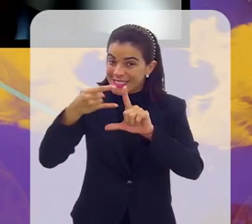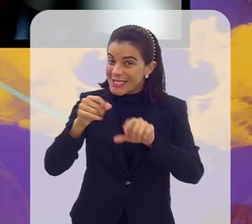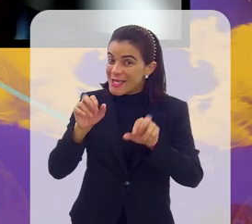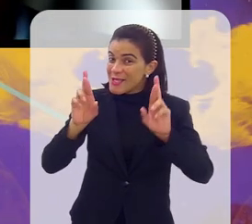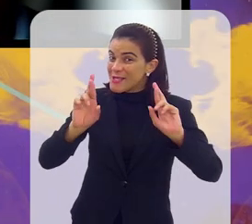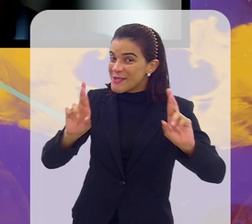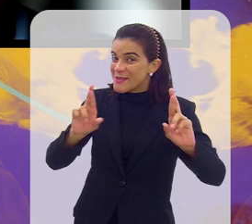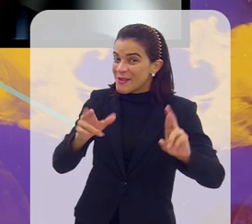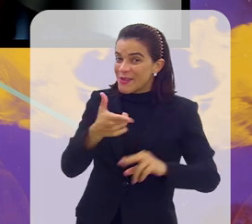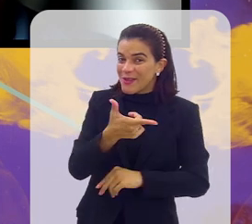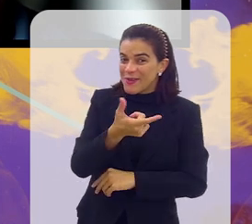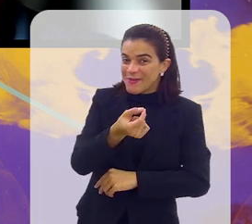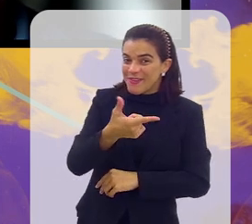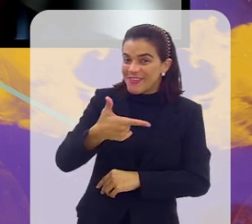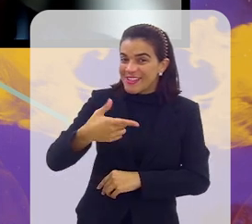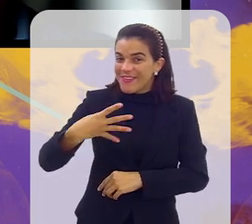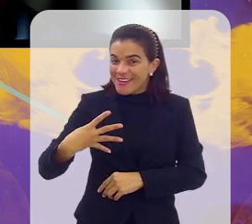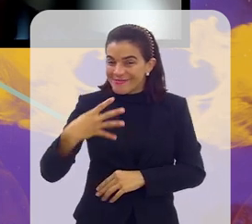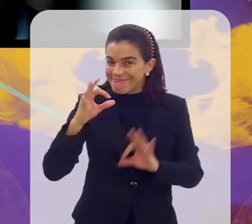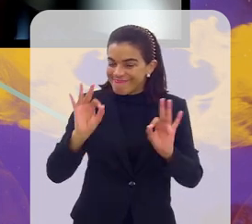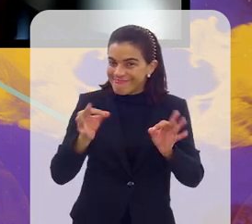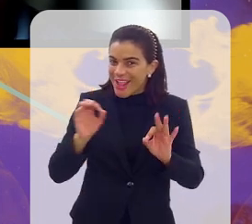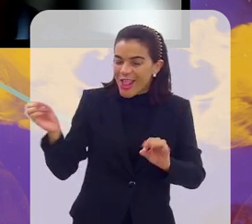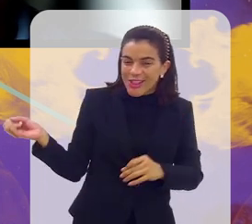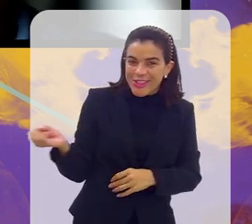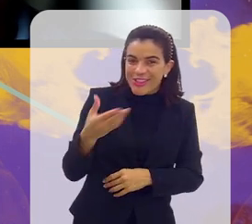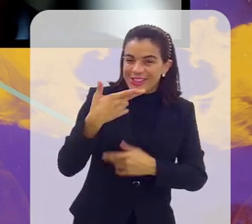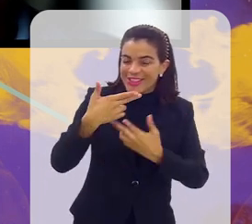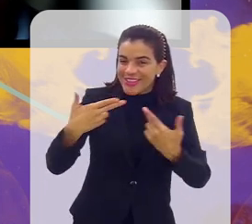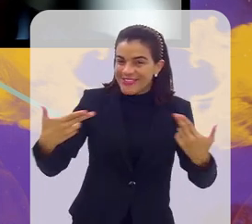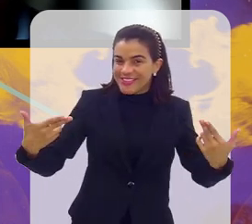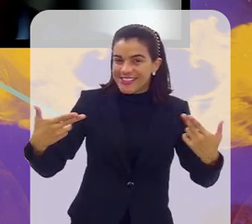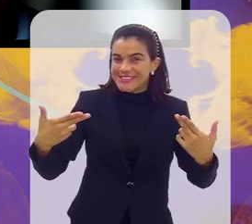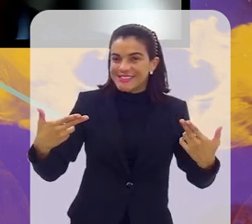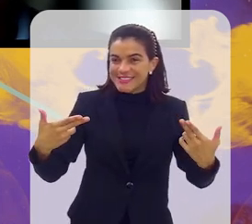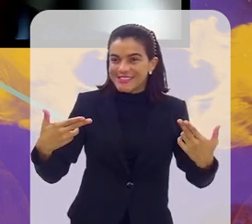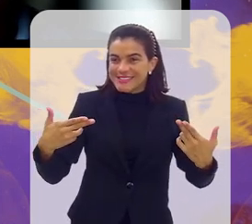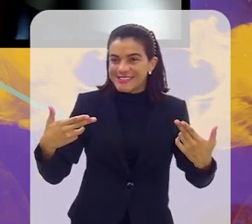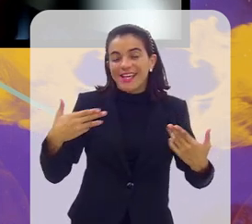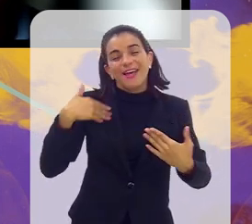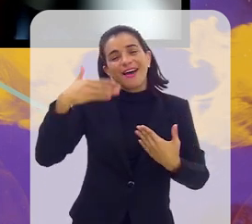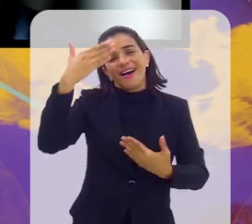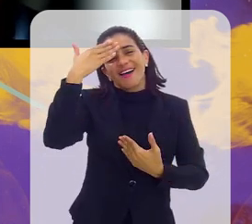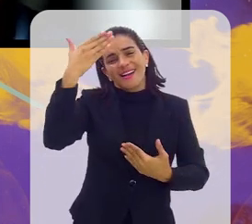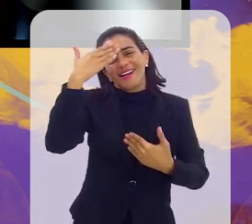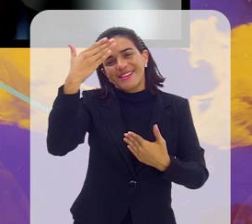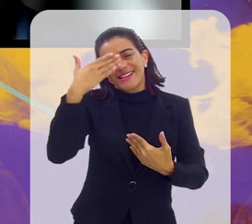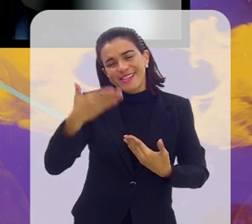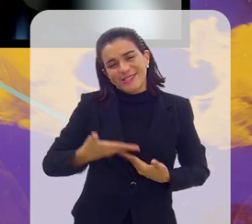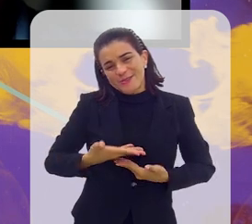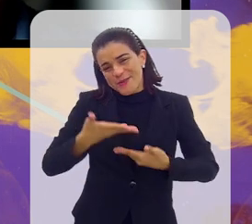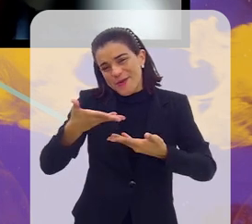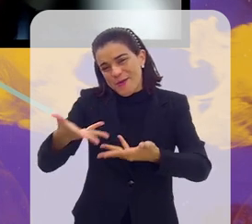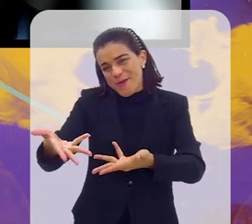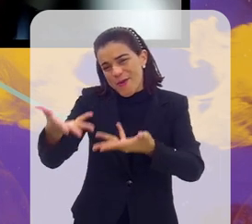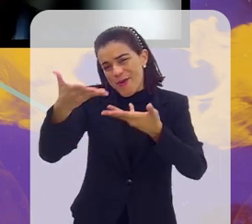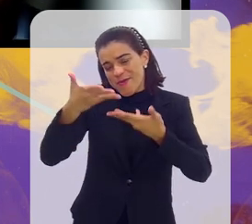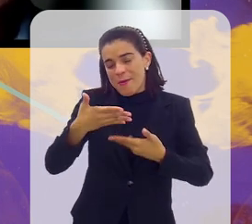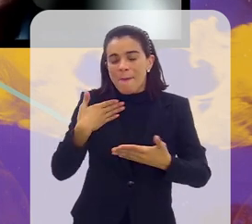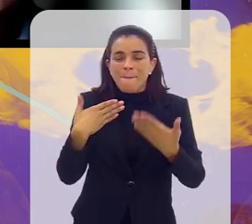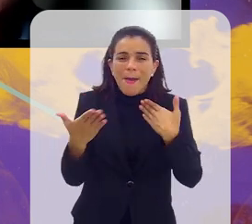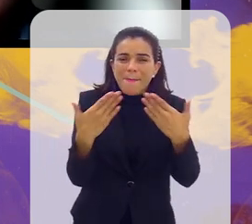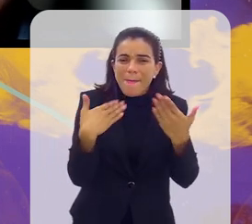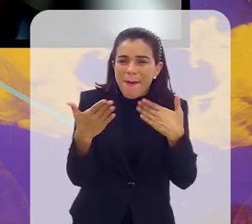Esportiva, e que venha 2024, com mais emoções e novidades aí na competição. Eu que agradeço esse